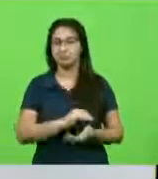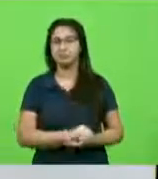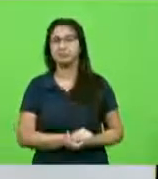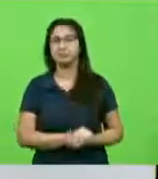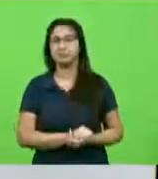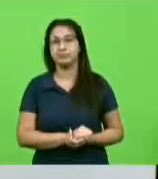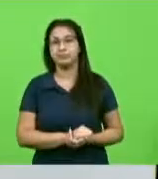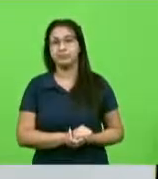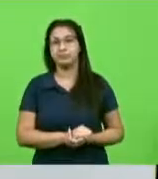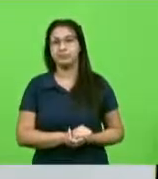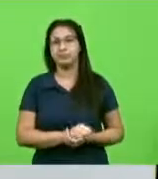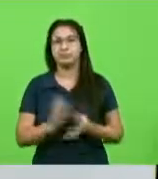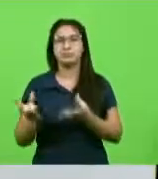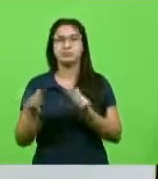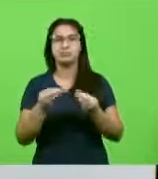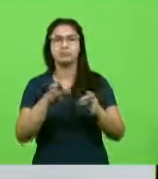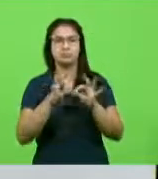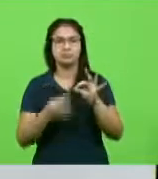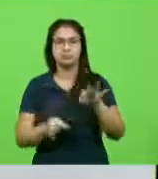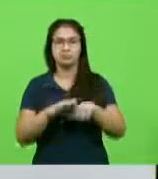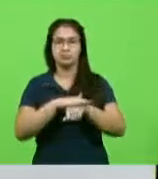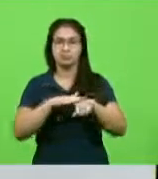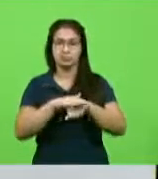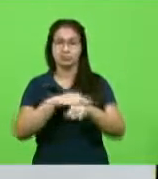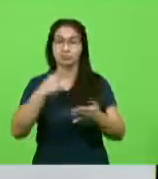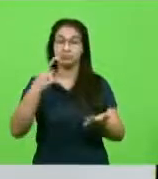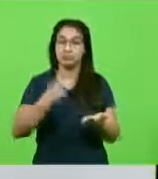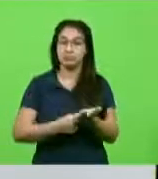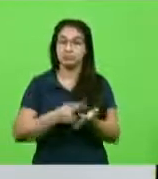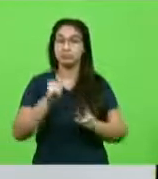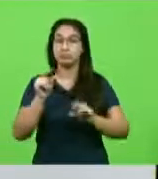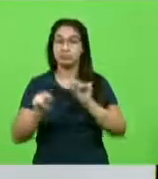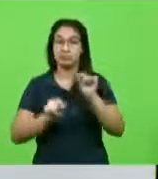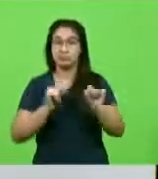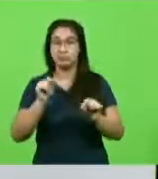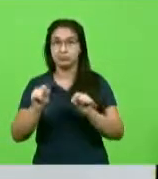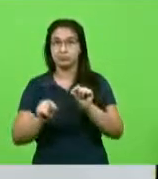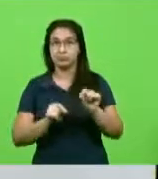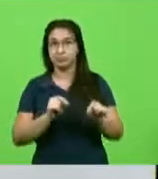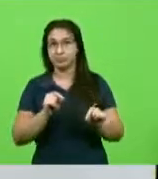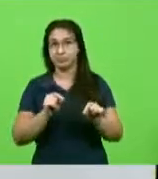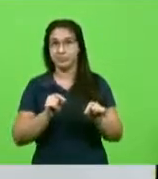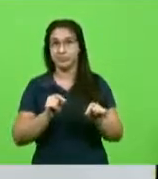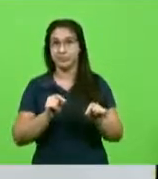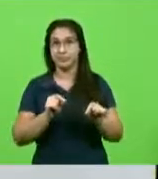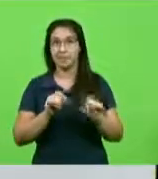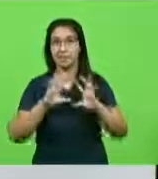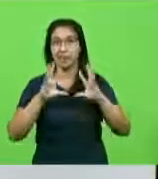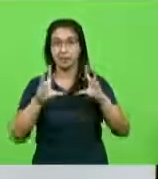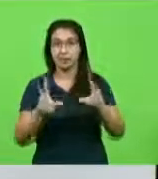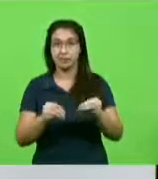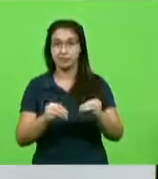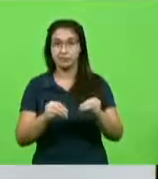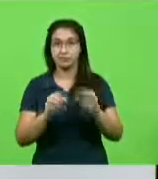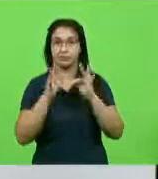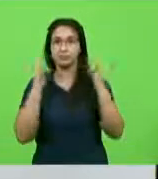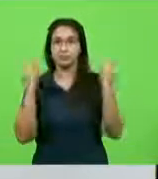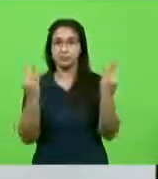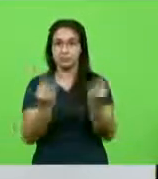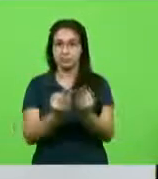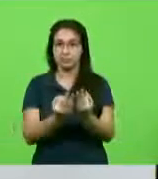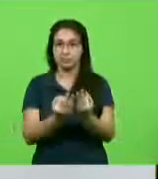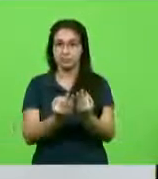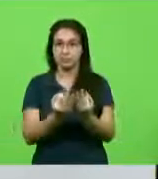depois de muita conversa, ficou acertado, senhor presidente, que todas as famílias,